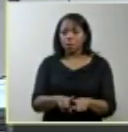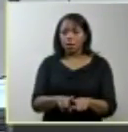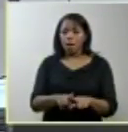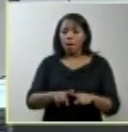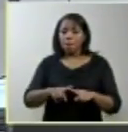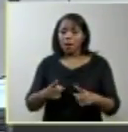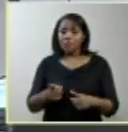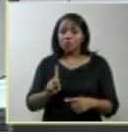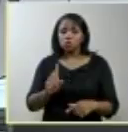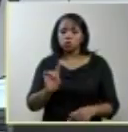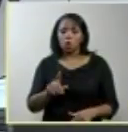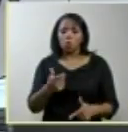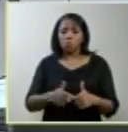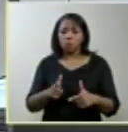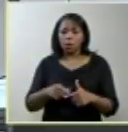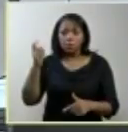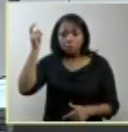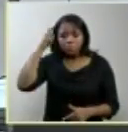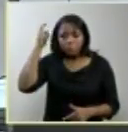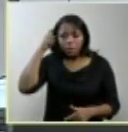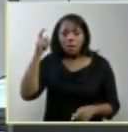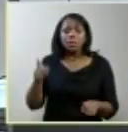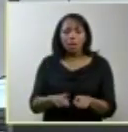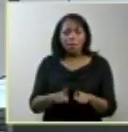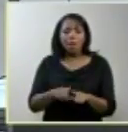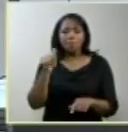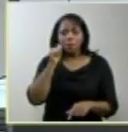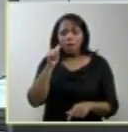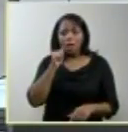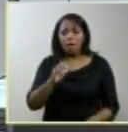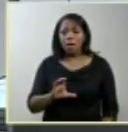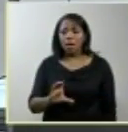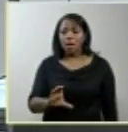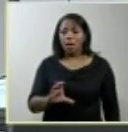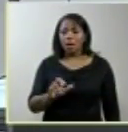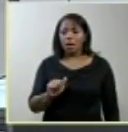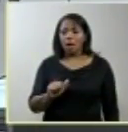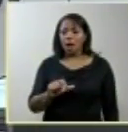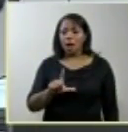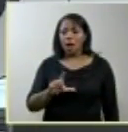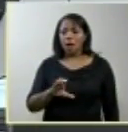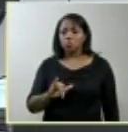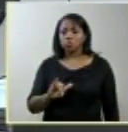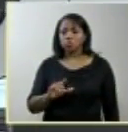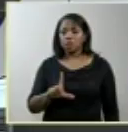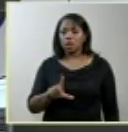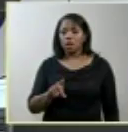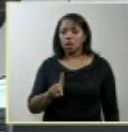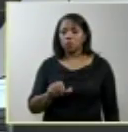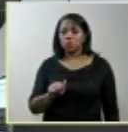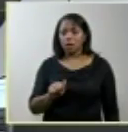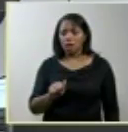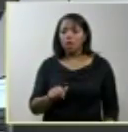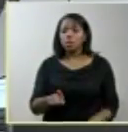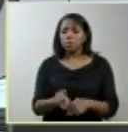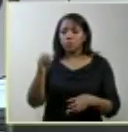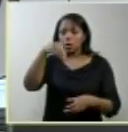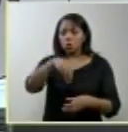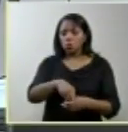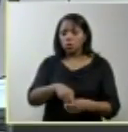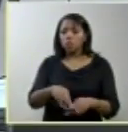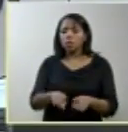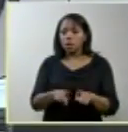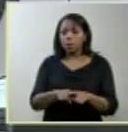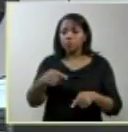de anencefalia a história de Dona Cacilda e de Marcela de Jesus são preciosas para serem incluídas nesse debate